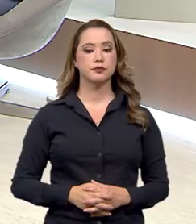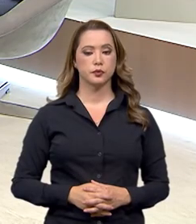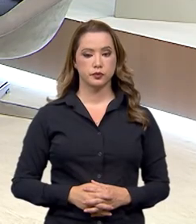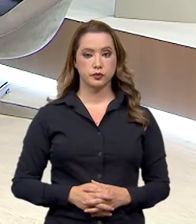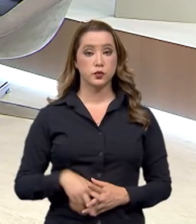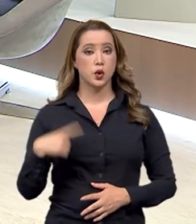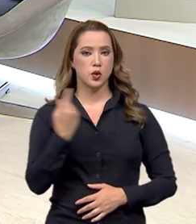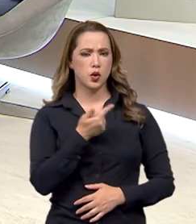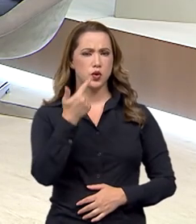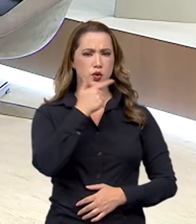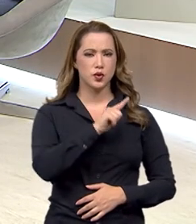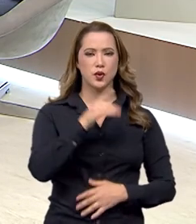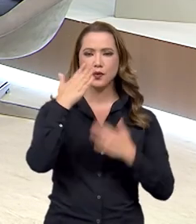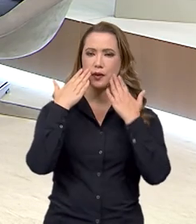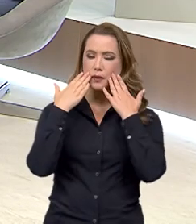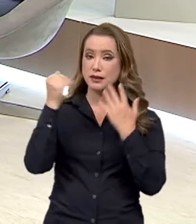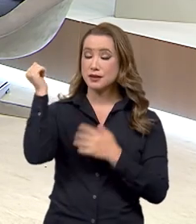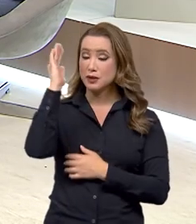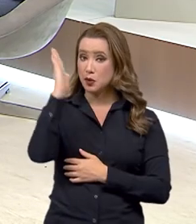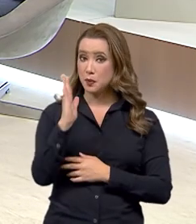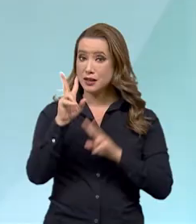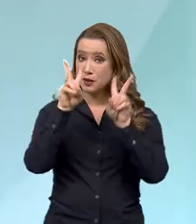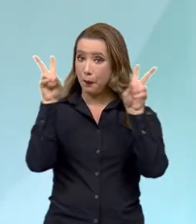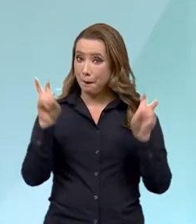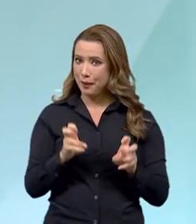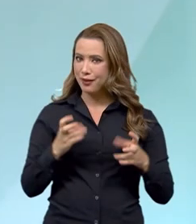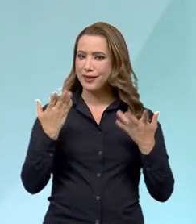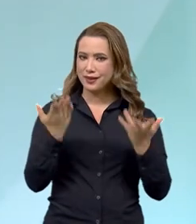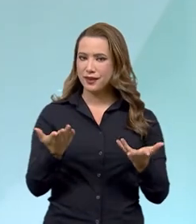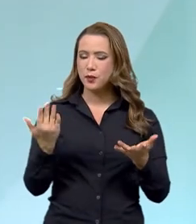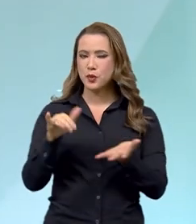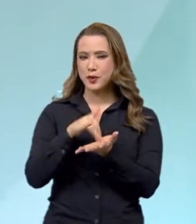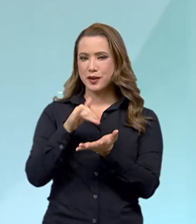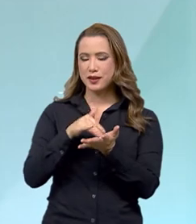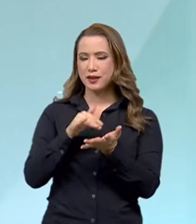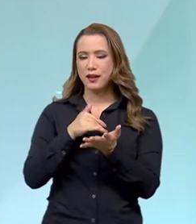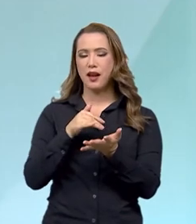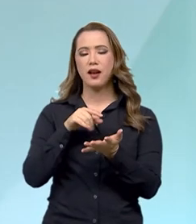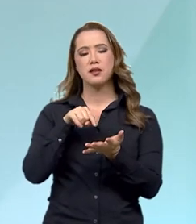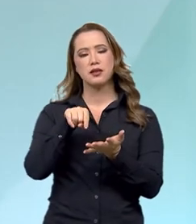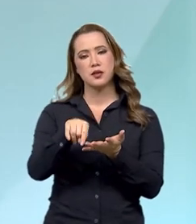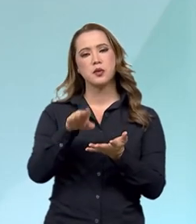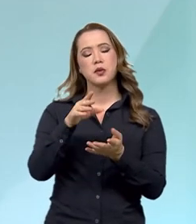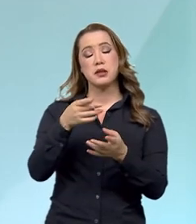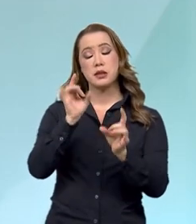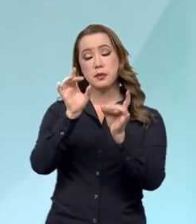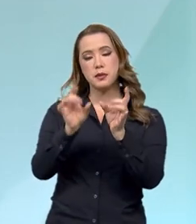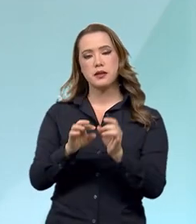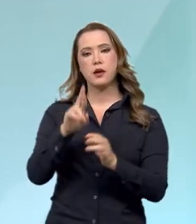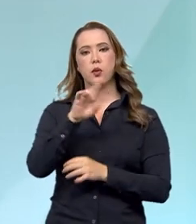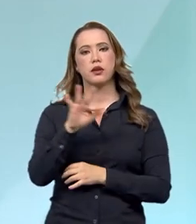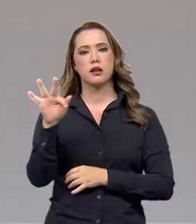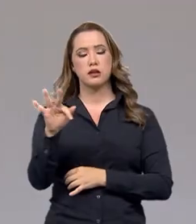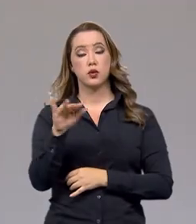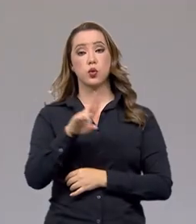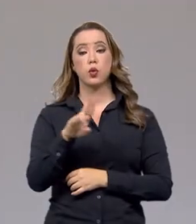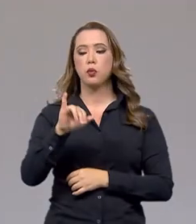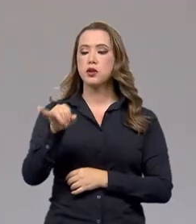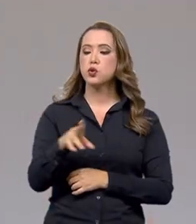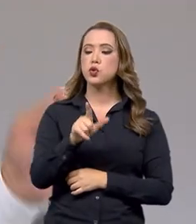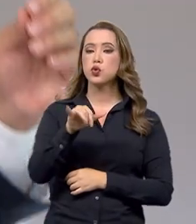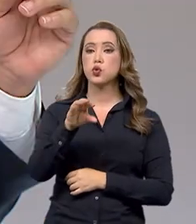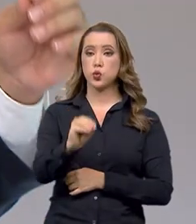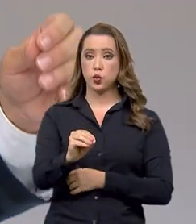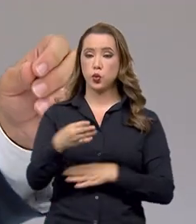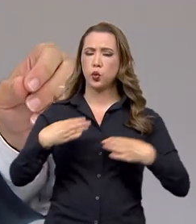Estamos de volta com o Brasil em Pauta. Entrevistado é o secretário especial da Receita Federal, Júlio César Gomes. Secretário,